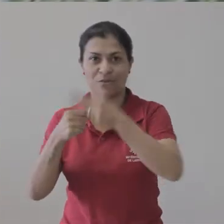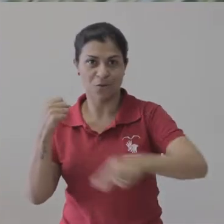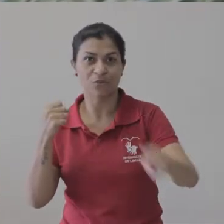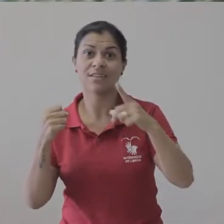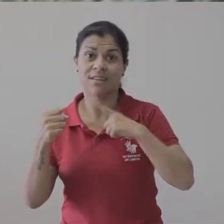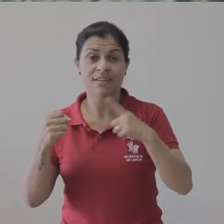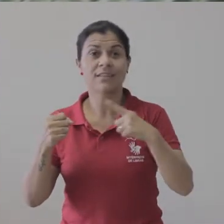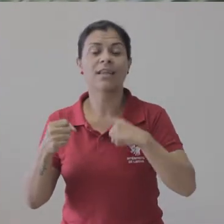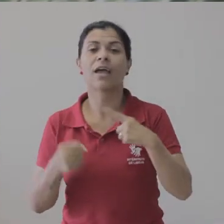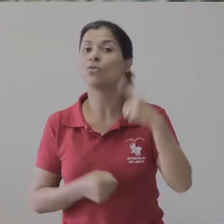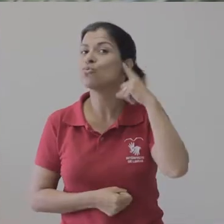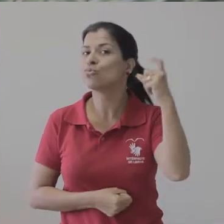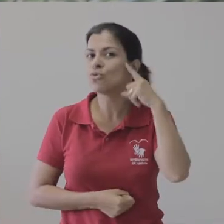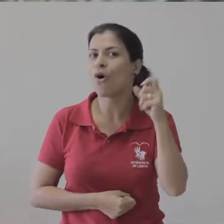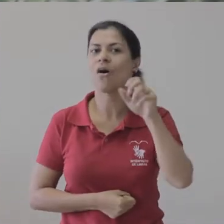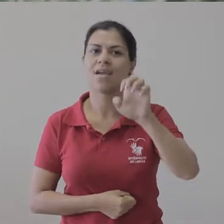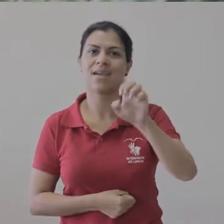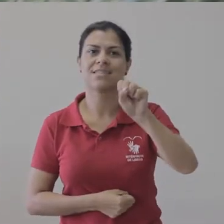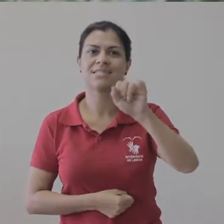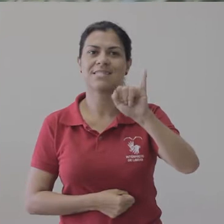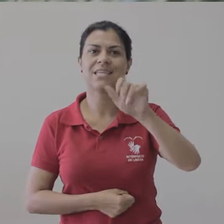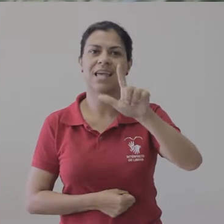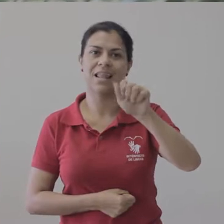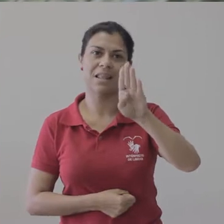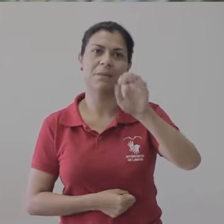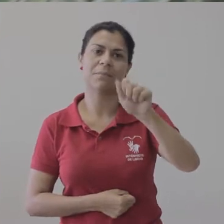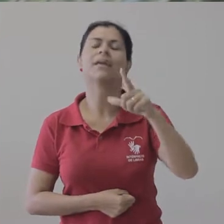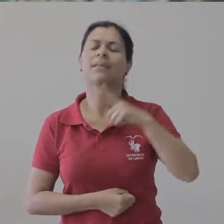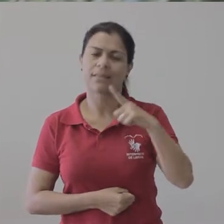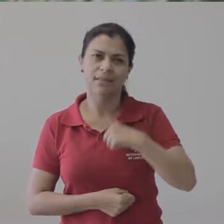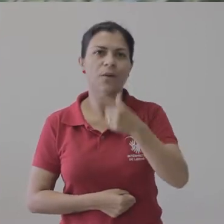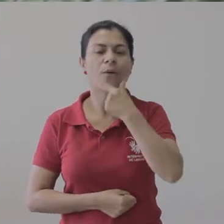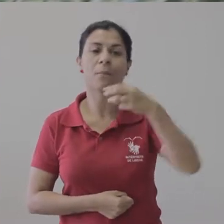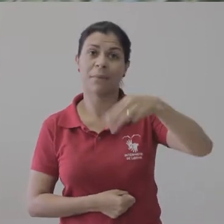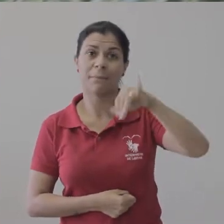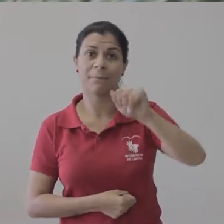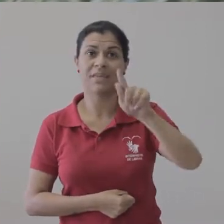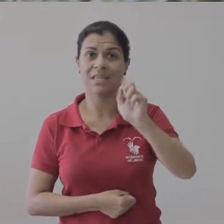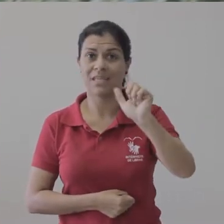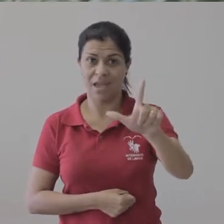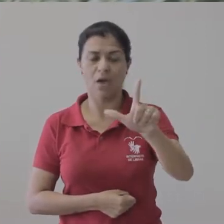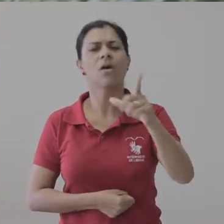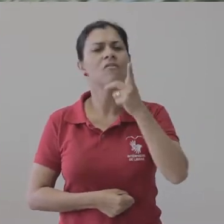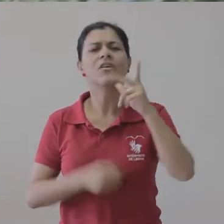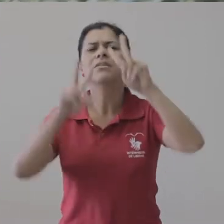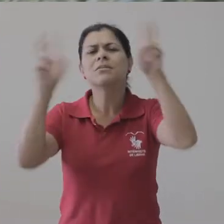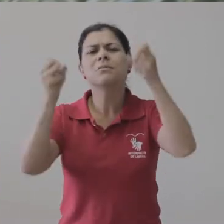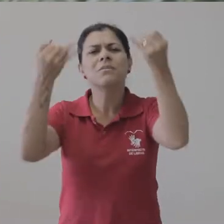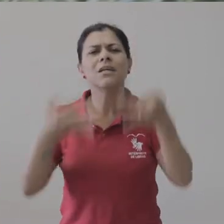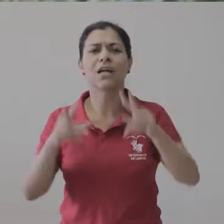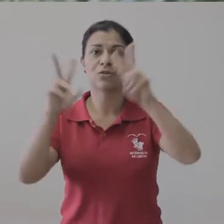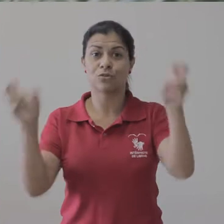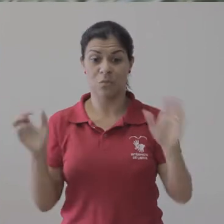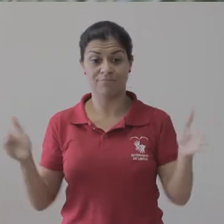Universitário está em cartaz o som e a sílaba. O espetáculo de Miguel Falabella conta a história de uma jovem com síndrome de Asperger